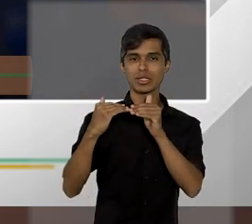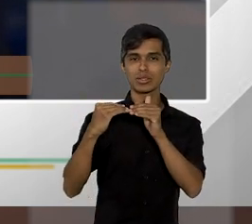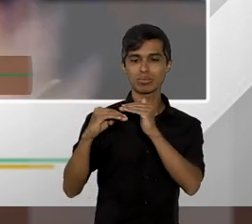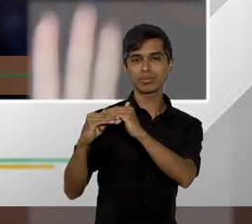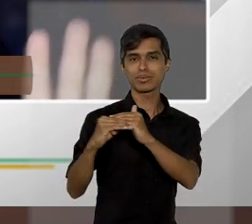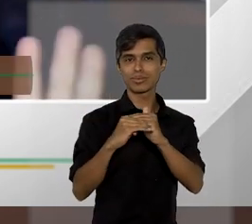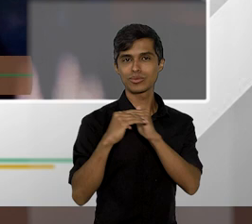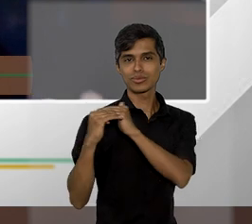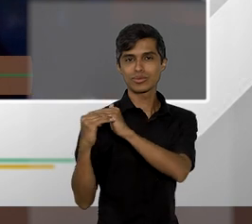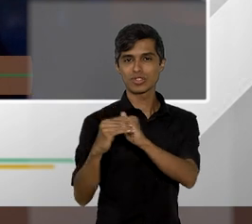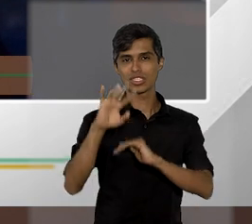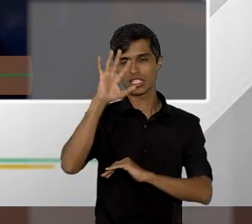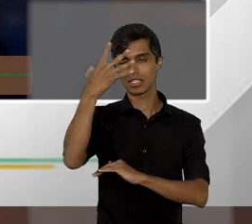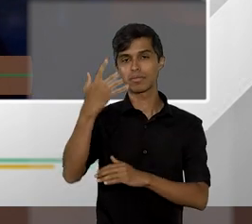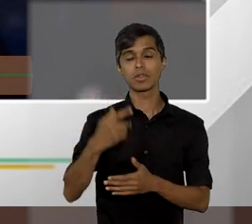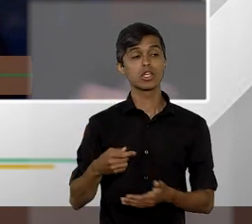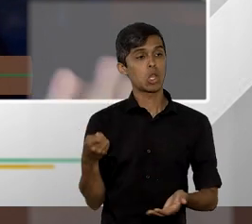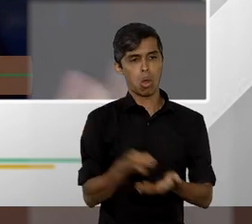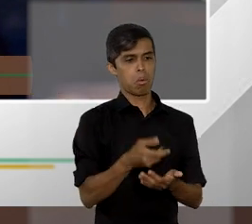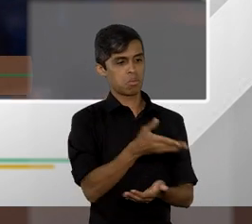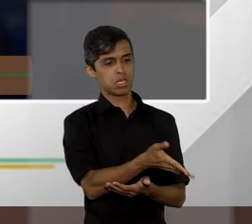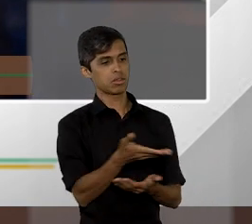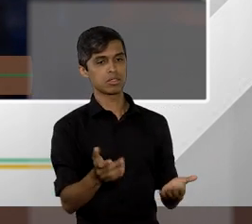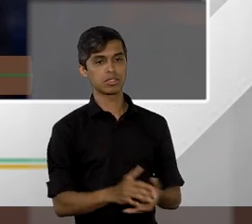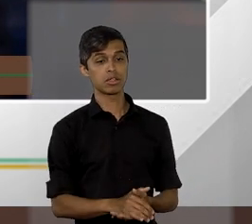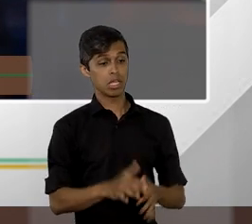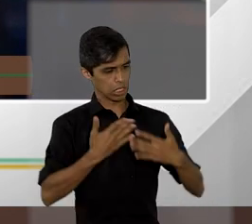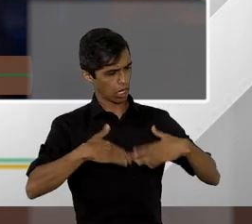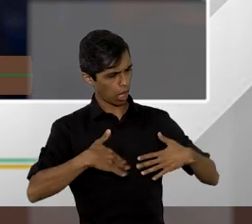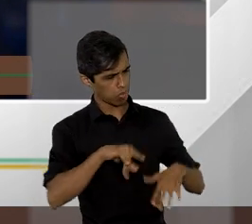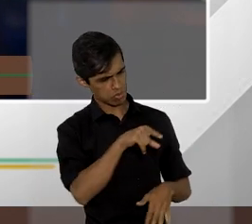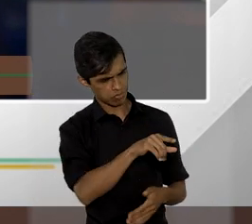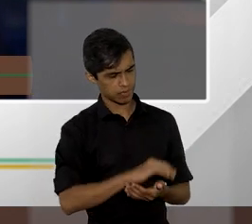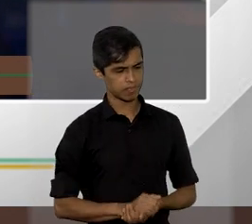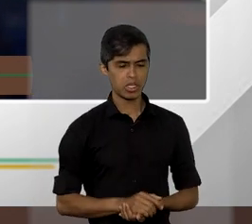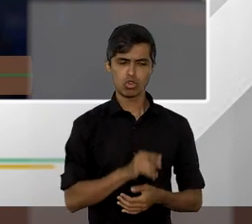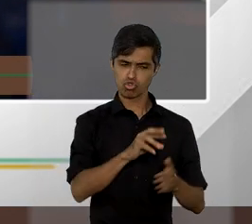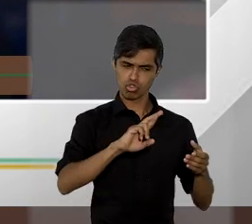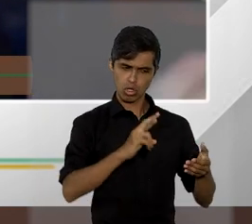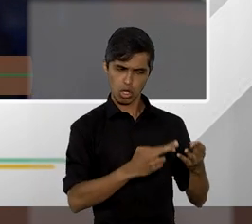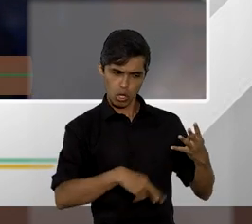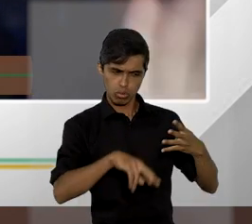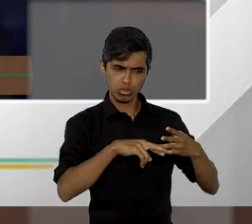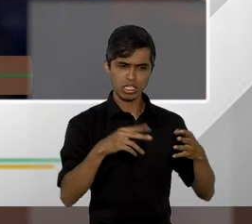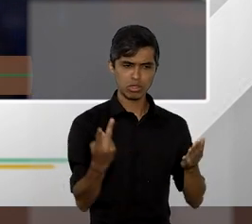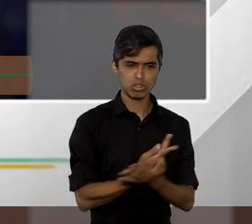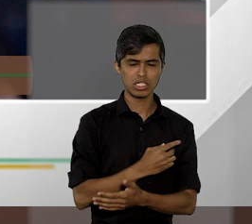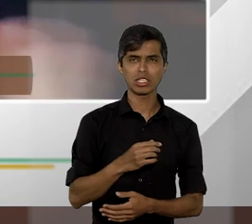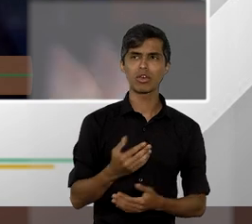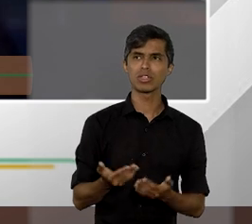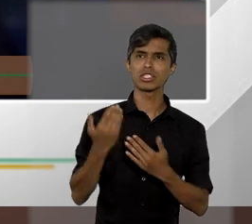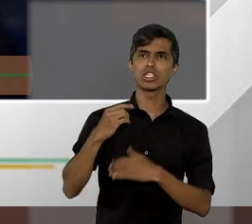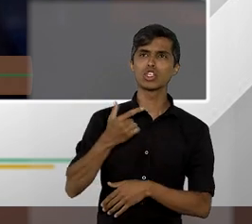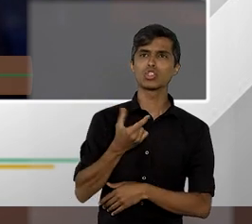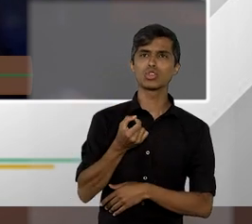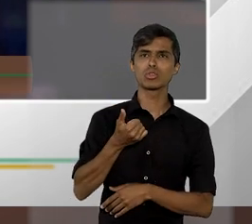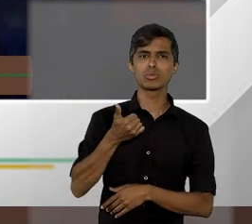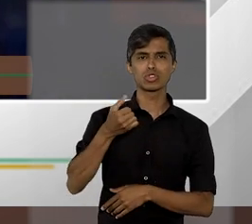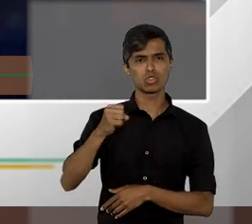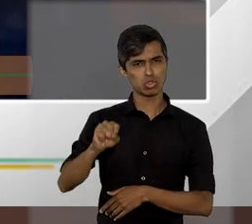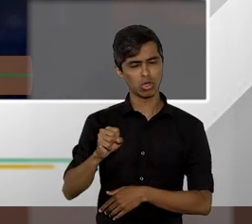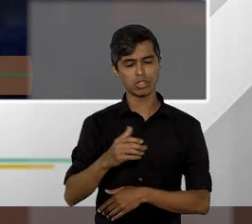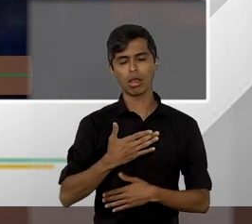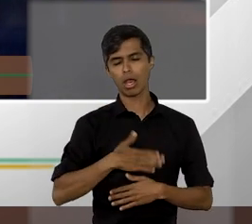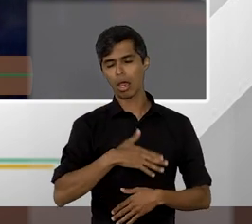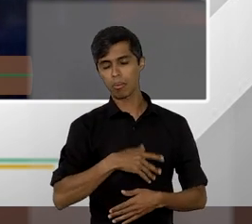uniformização quer dizer não se exige da parte olha você fica tranquilo o seu recurso que chegou aqui em 2018 fica tranquilo que não